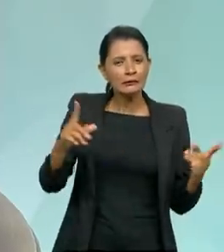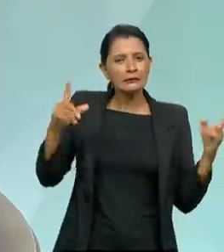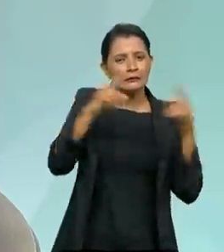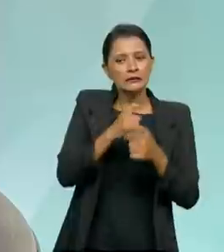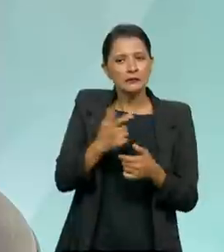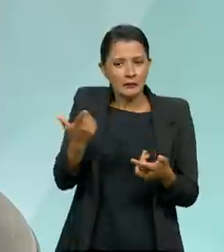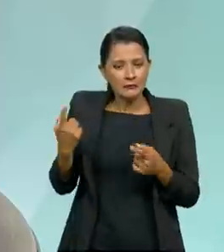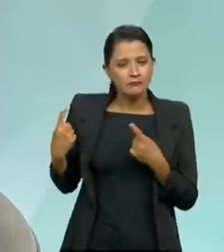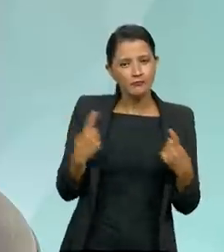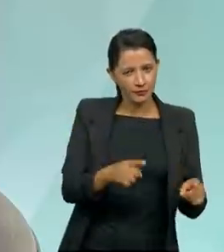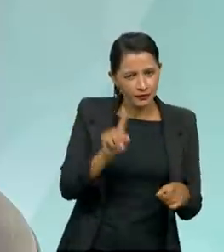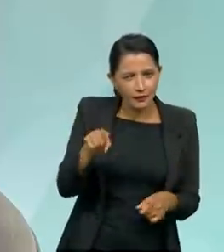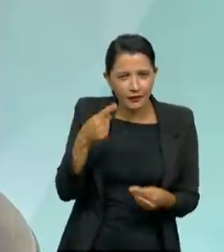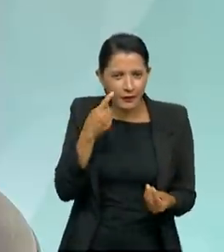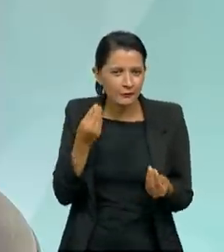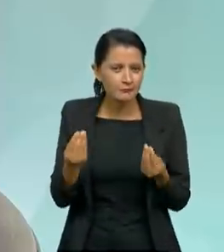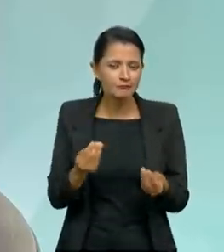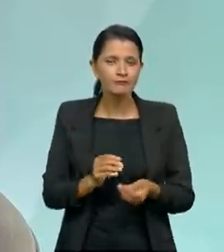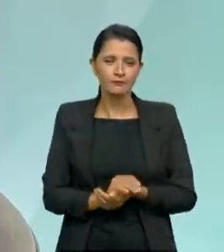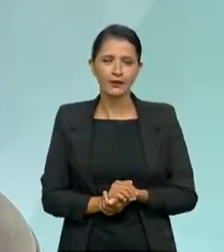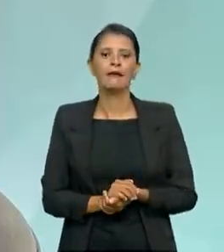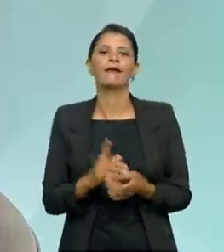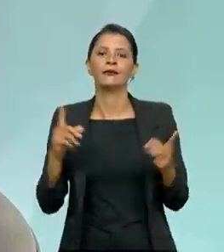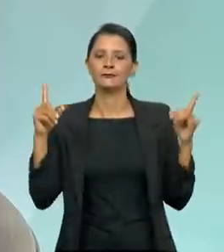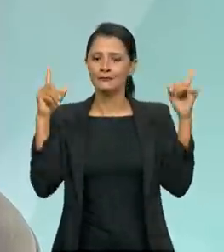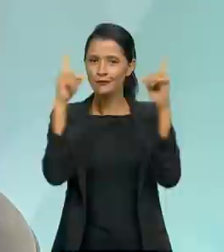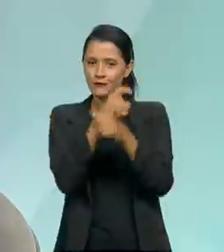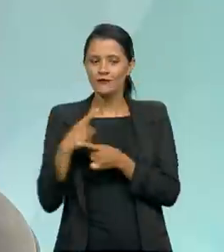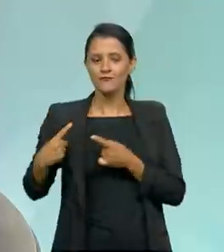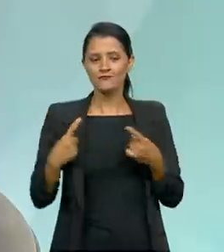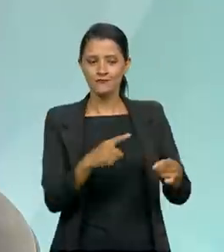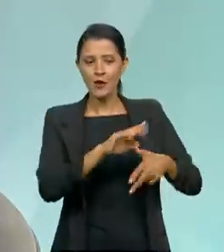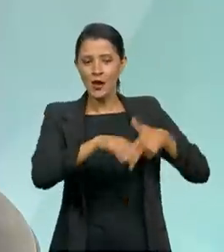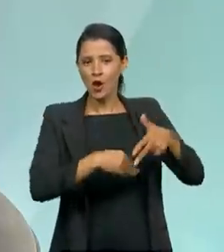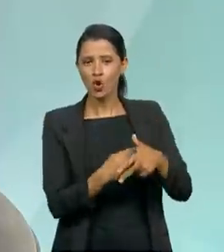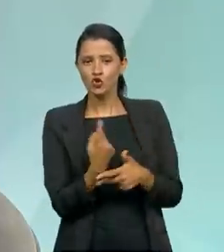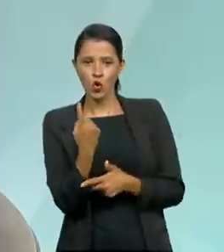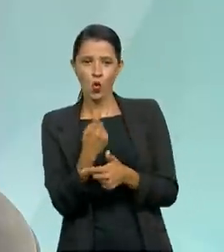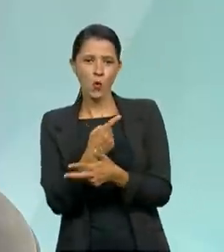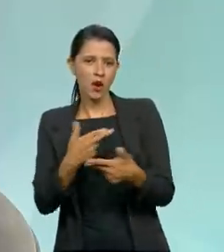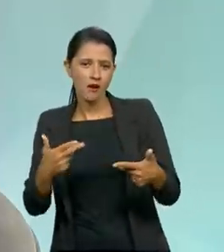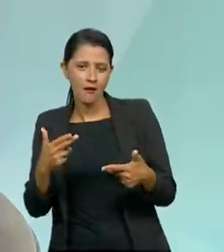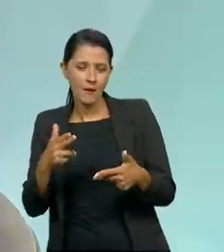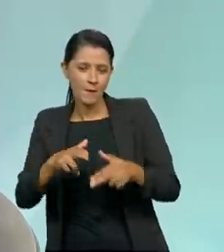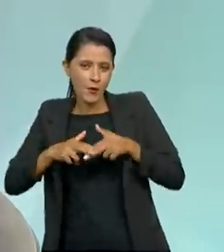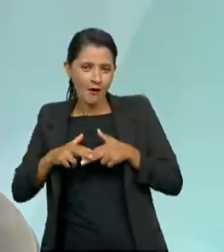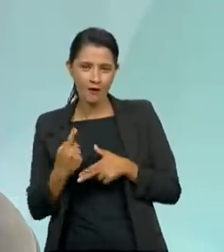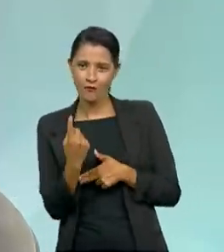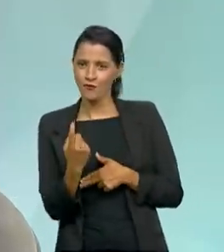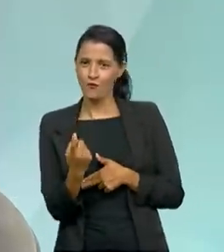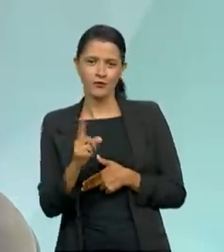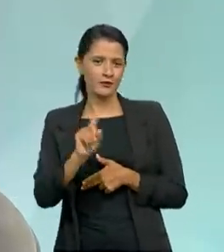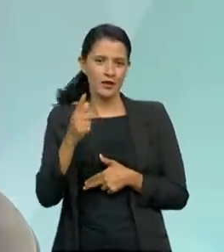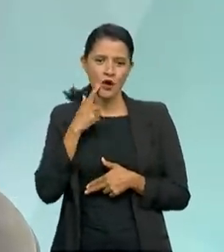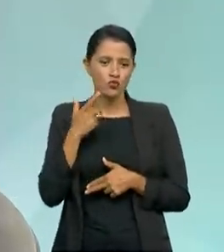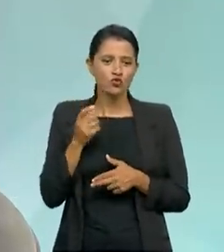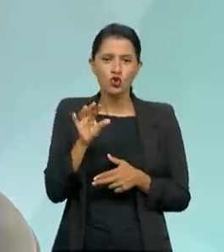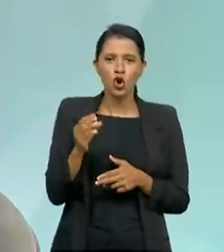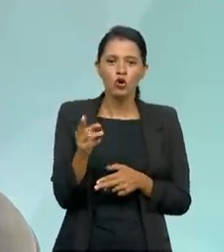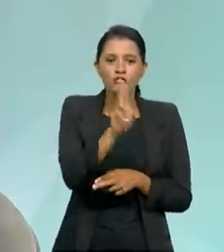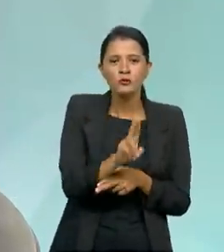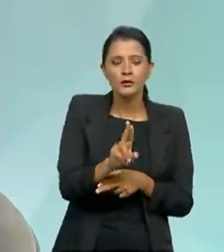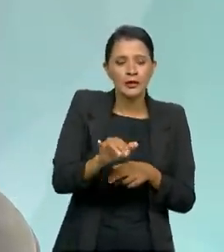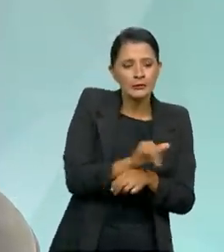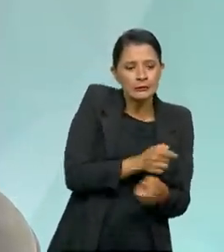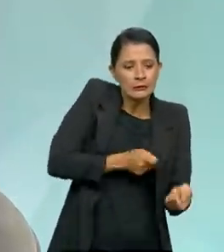combater, não é, ministro? É muito complexa porque ela não tem uma causa única. Não é simplesmente implementar controles no governo